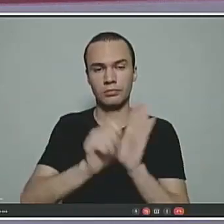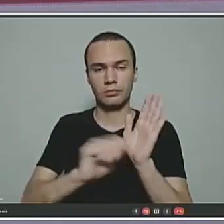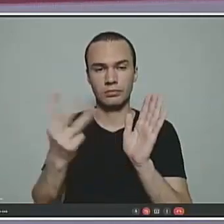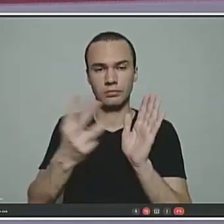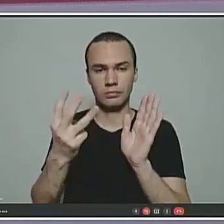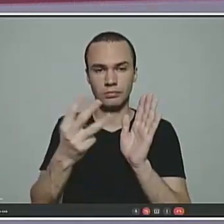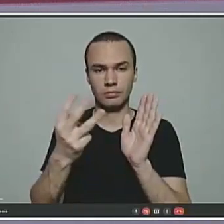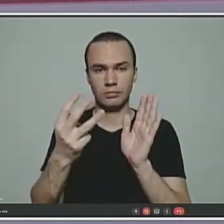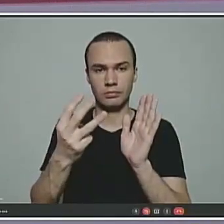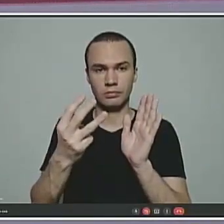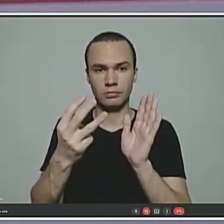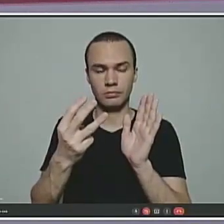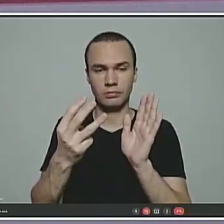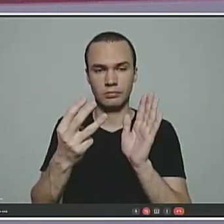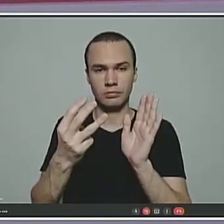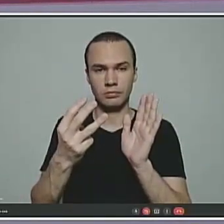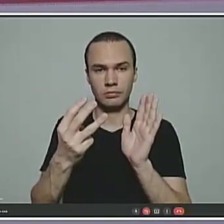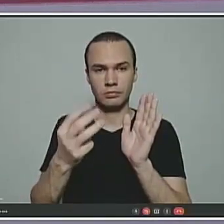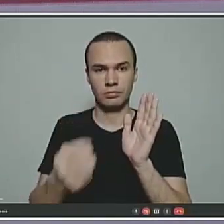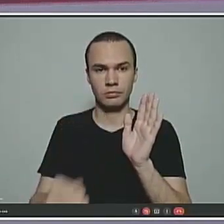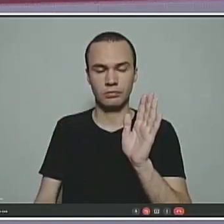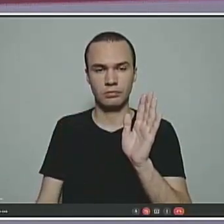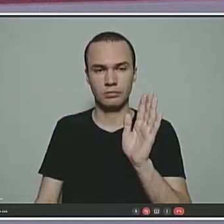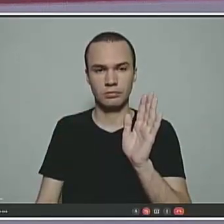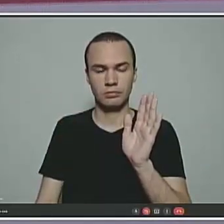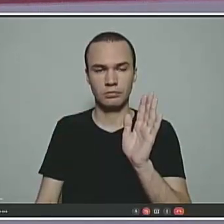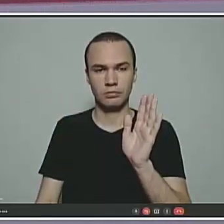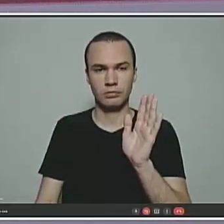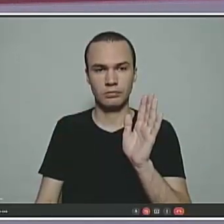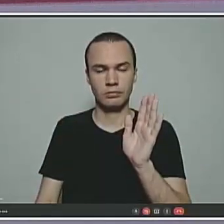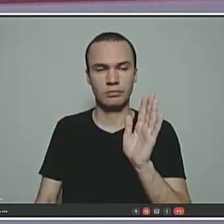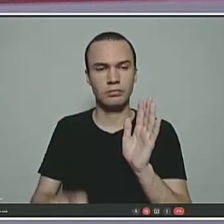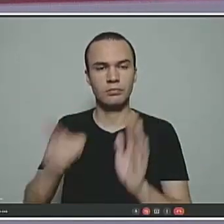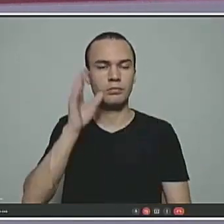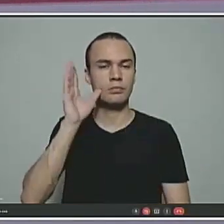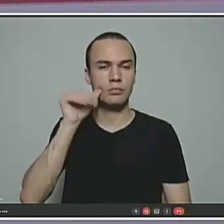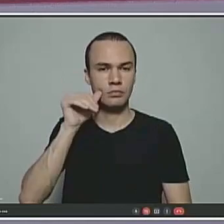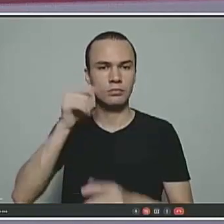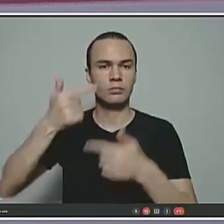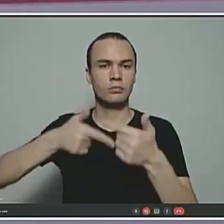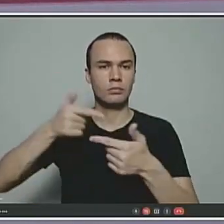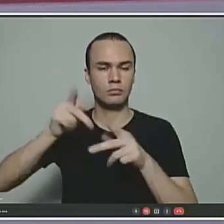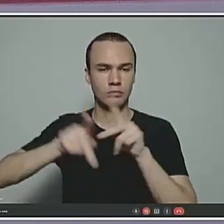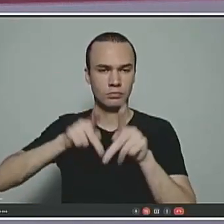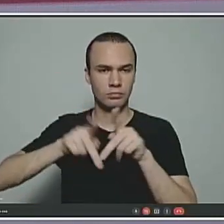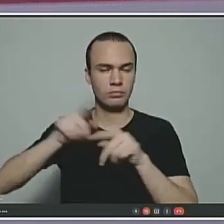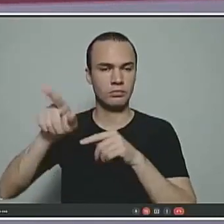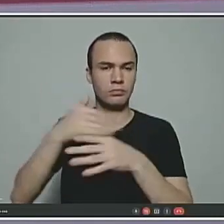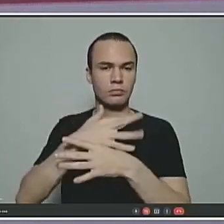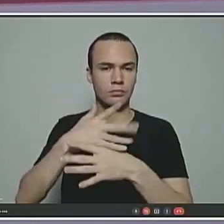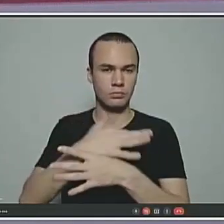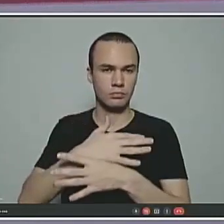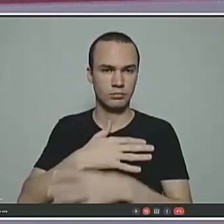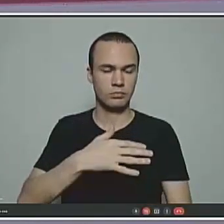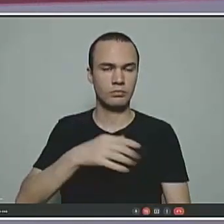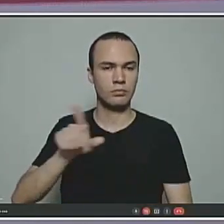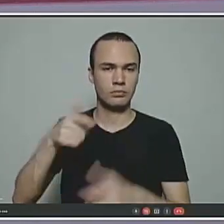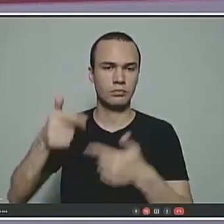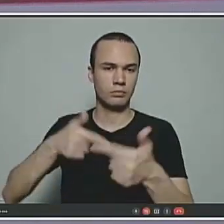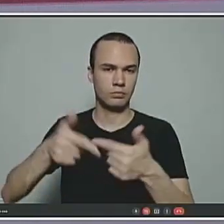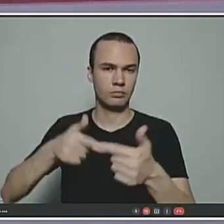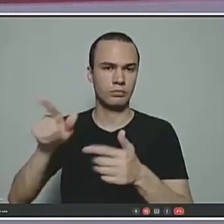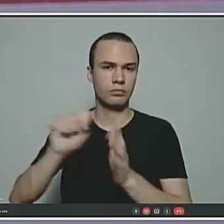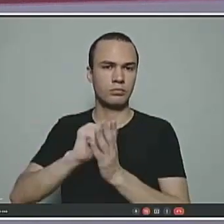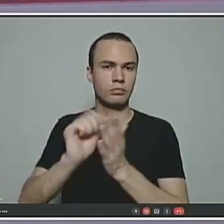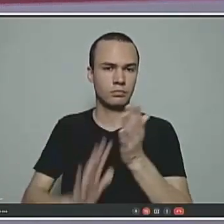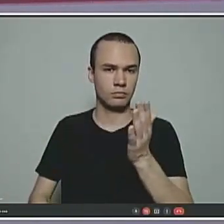é do servidor público municipal ocupando o que exerce atividades e